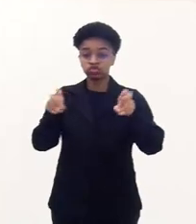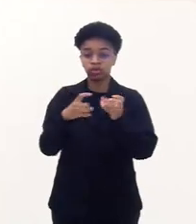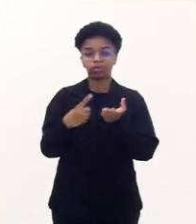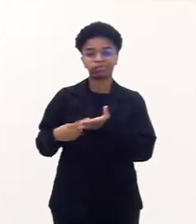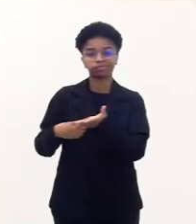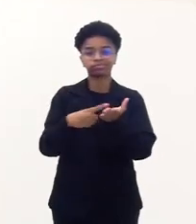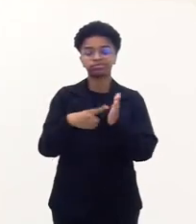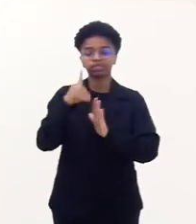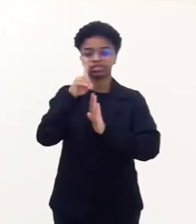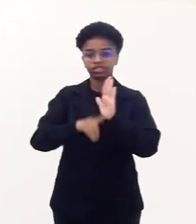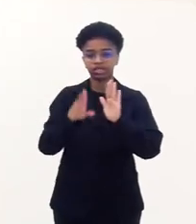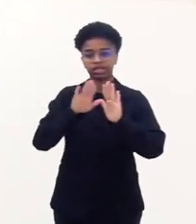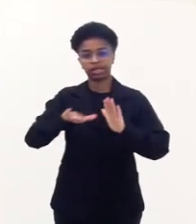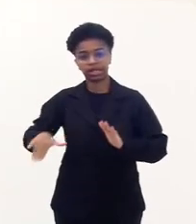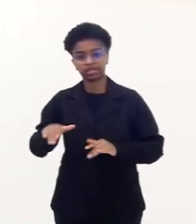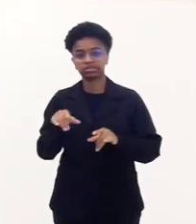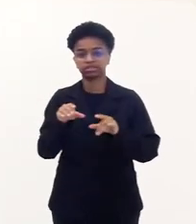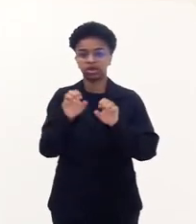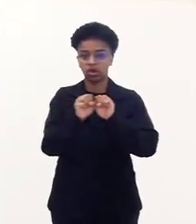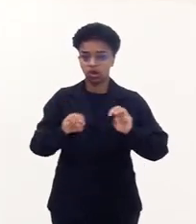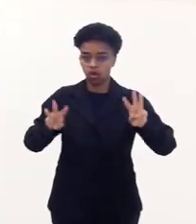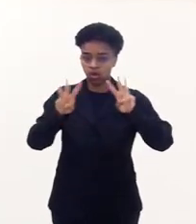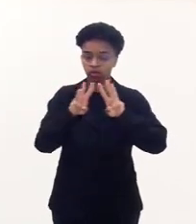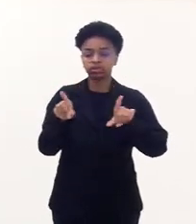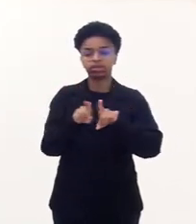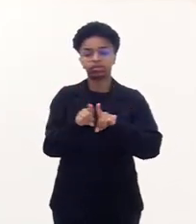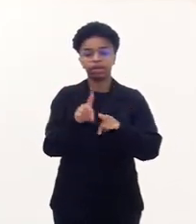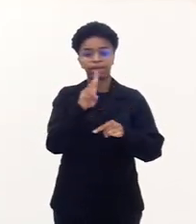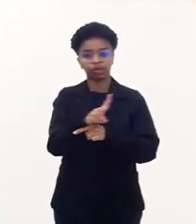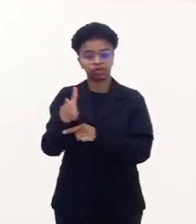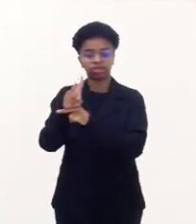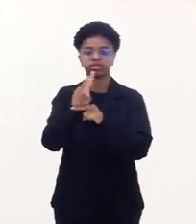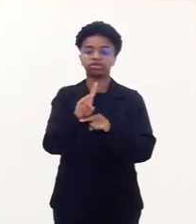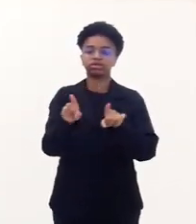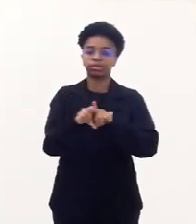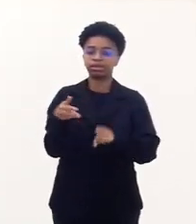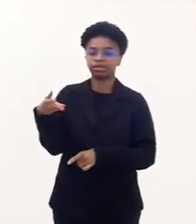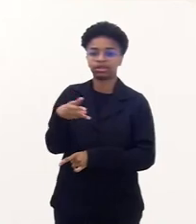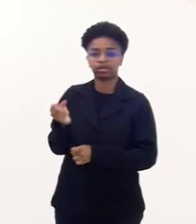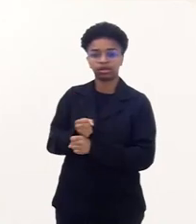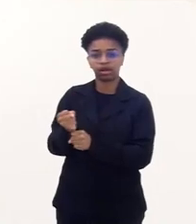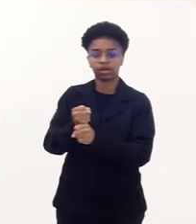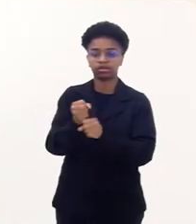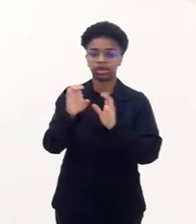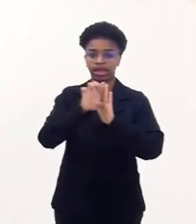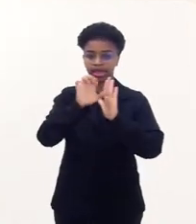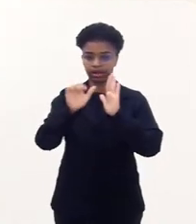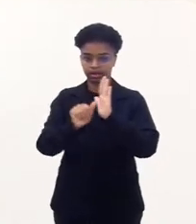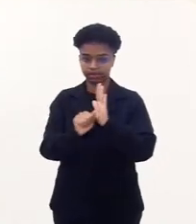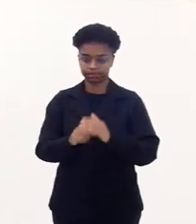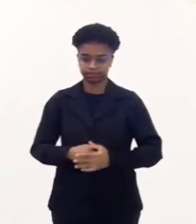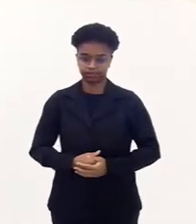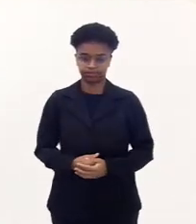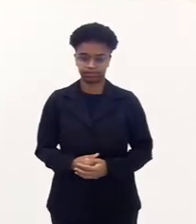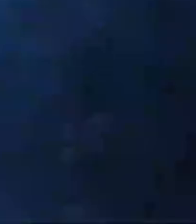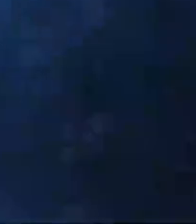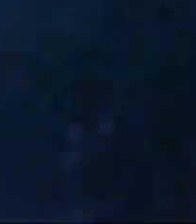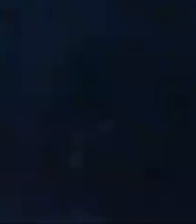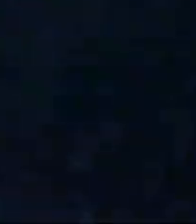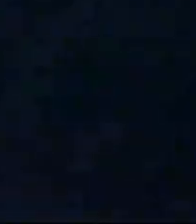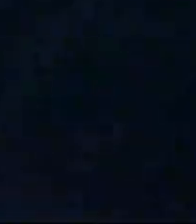a Convenção de Direitos da Criança da ONU, a Proteção Integral e os 33 anos do Estatuto da Criança e do Adolescente.